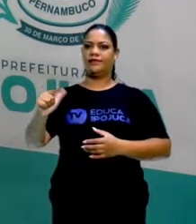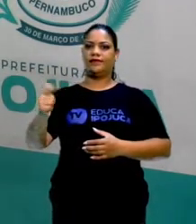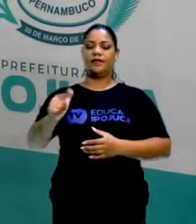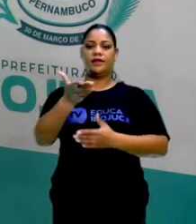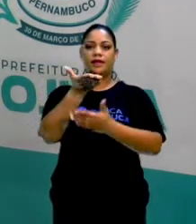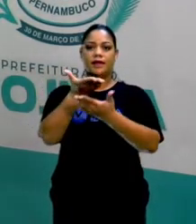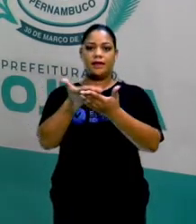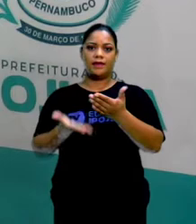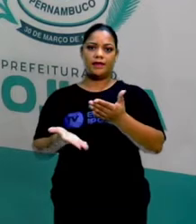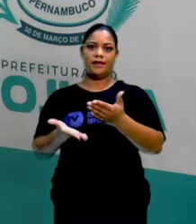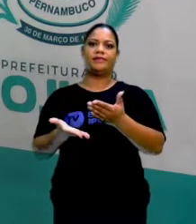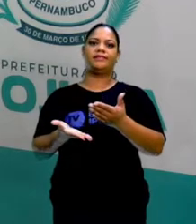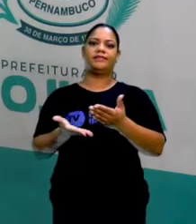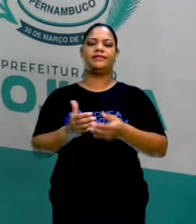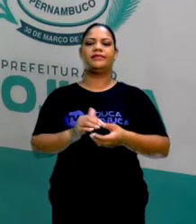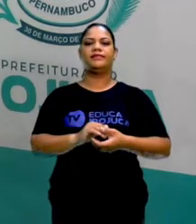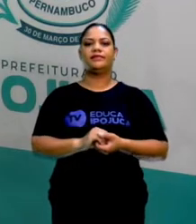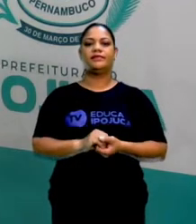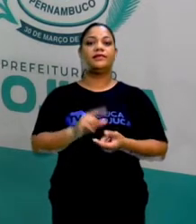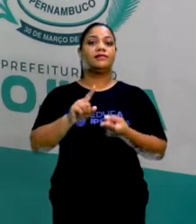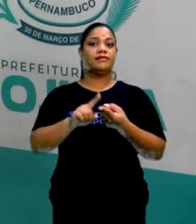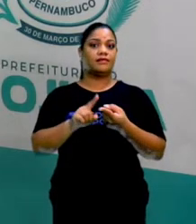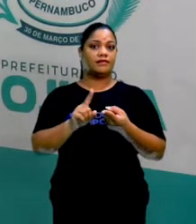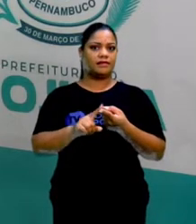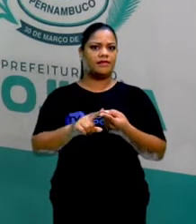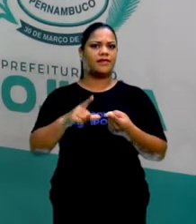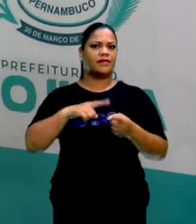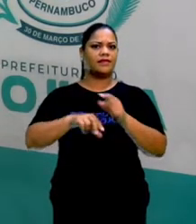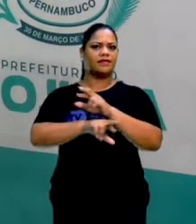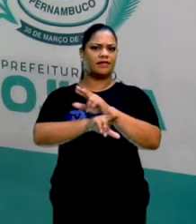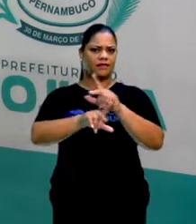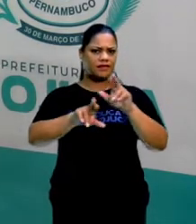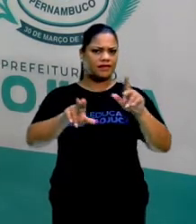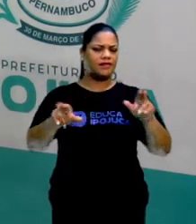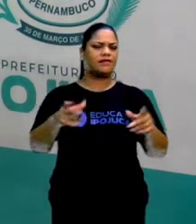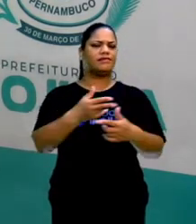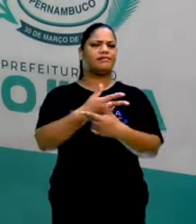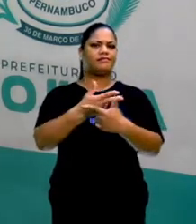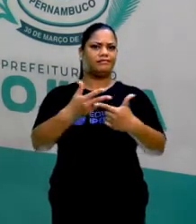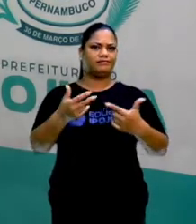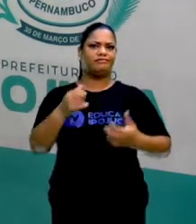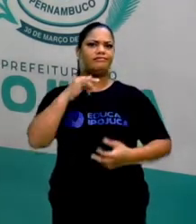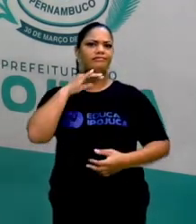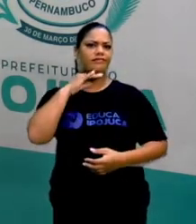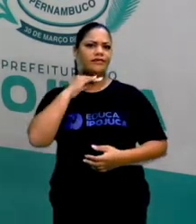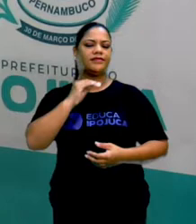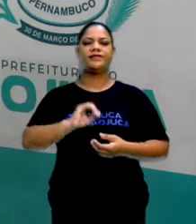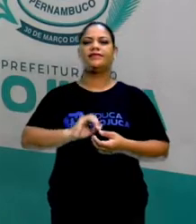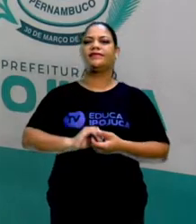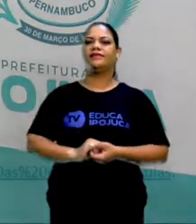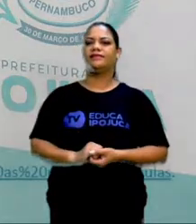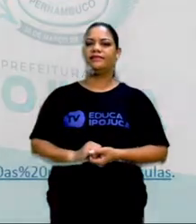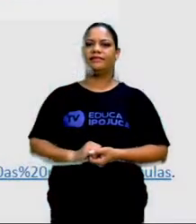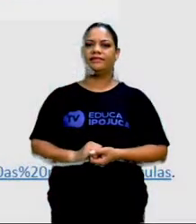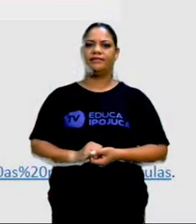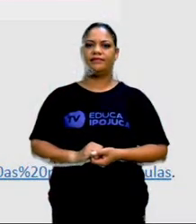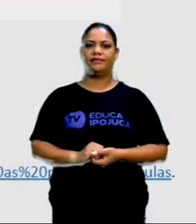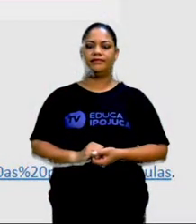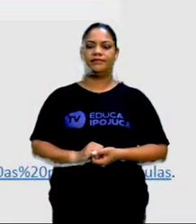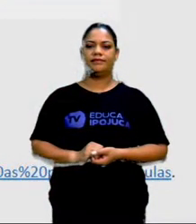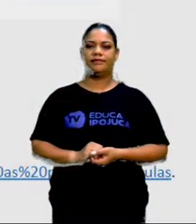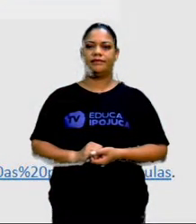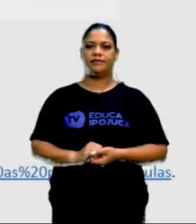perde essa fertilidade e causa também vários efeitos colaterais. Vamos ver. Os